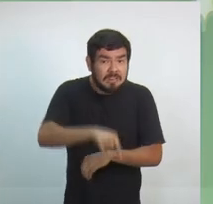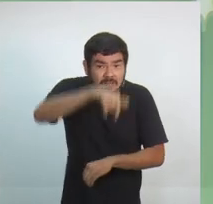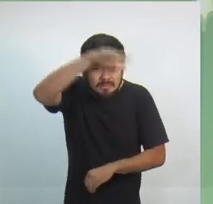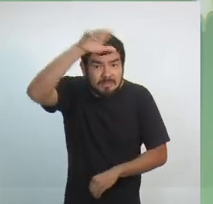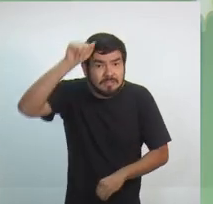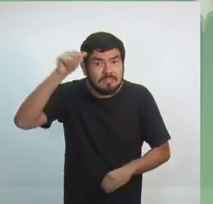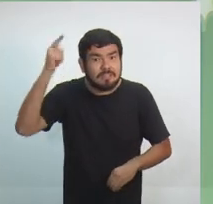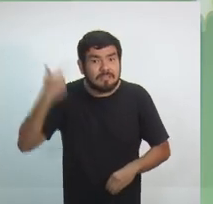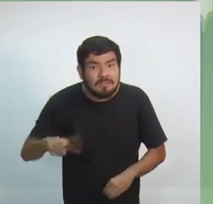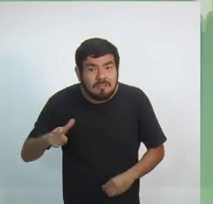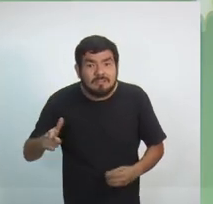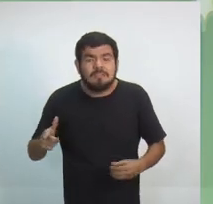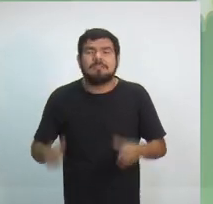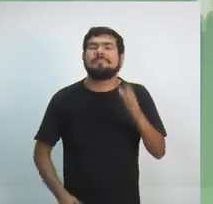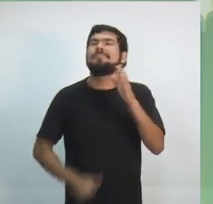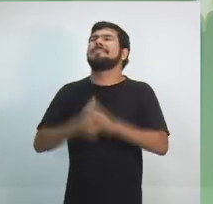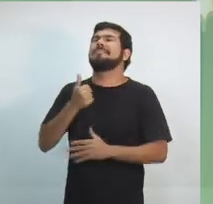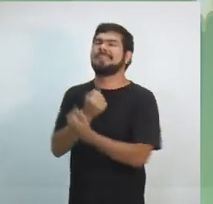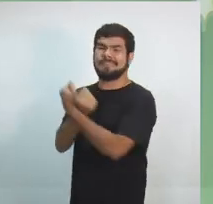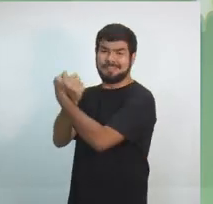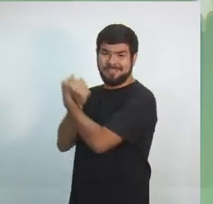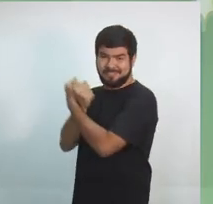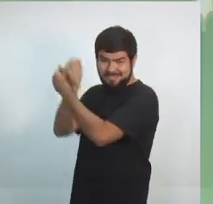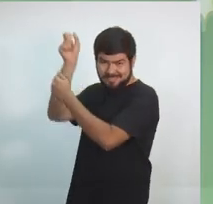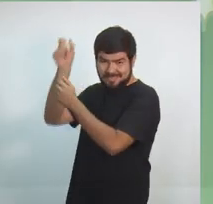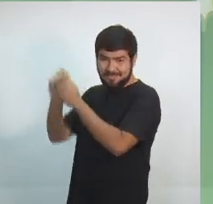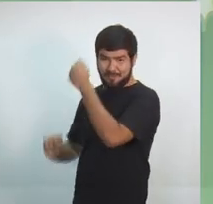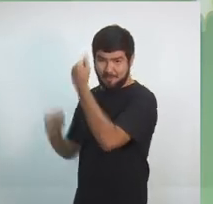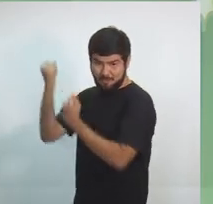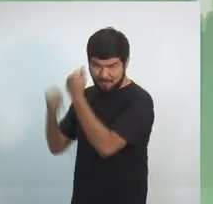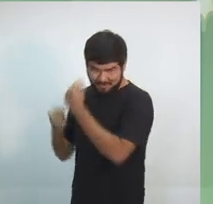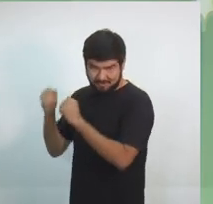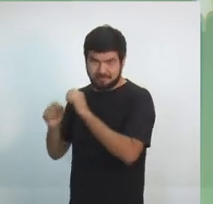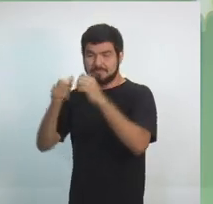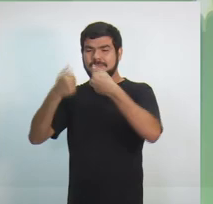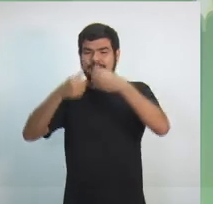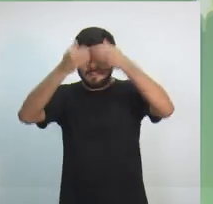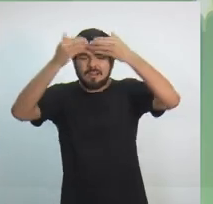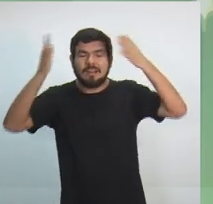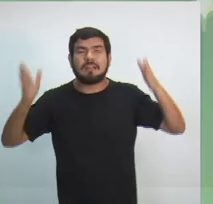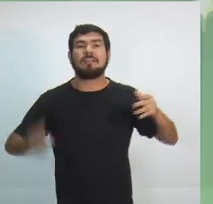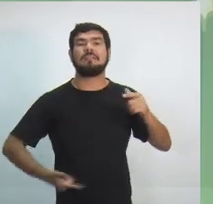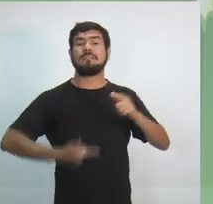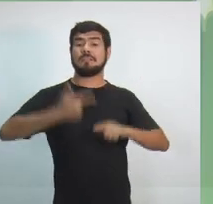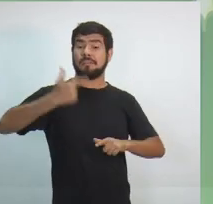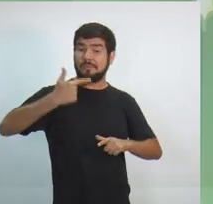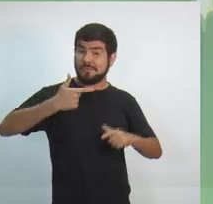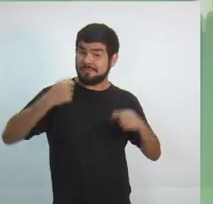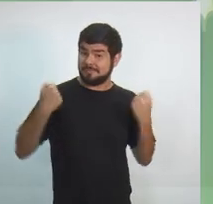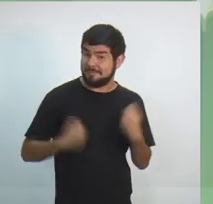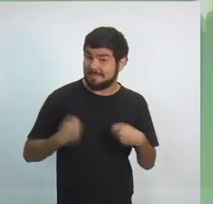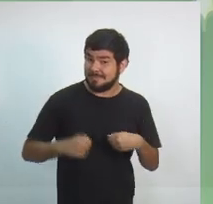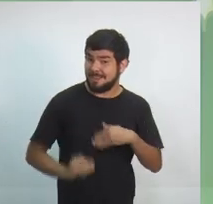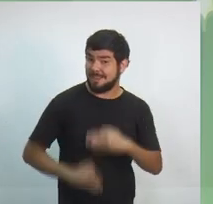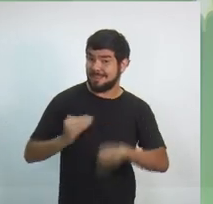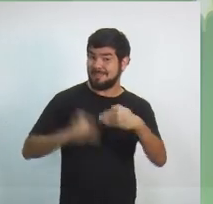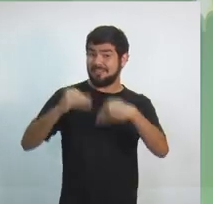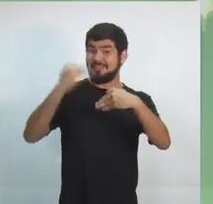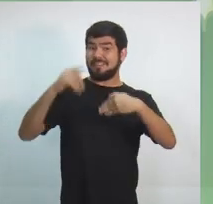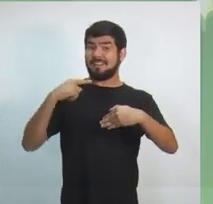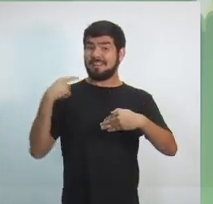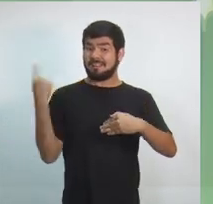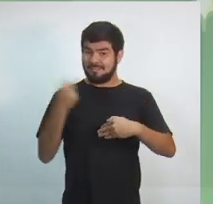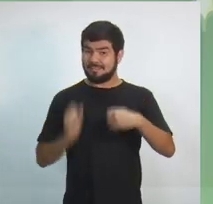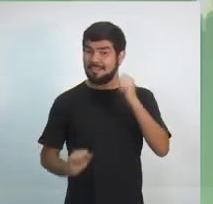defender o polo industrial de Manaus e nós precisamos ter muito claro isso. Segundo, é preciso desenvolver a nossa